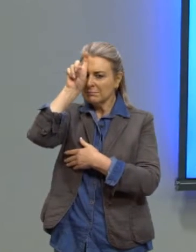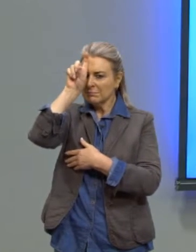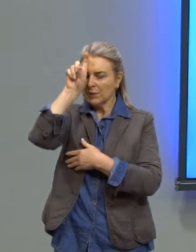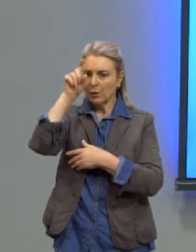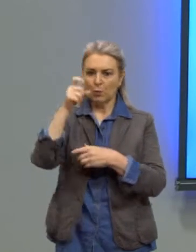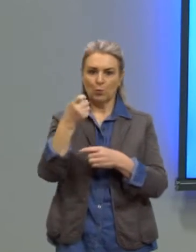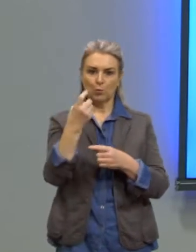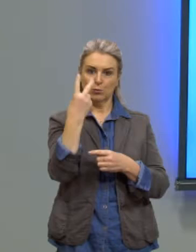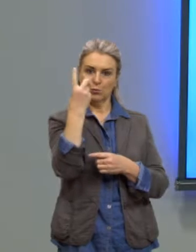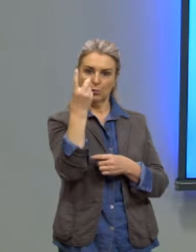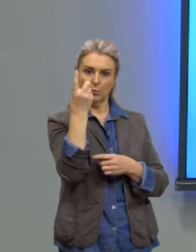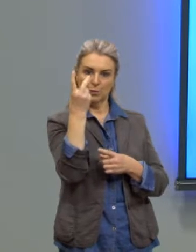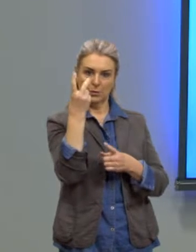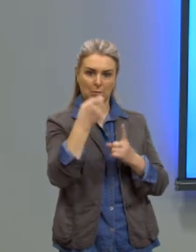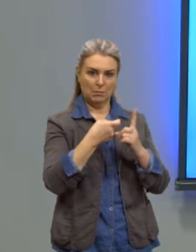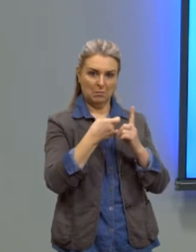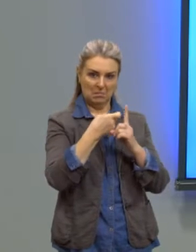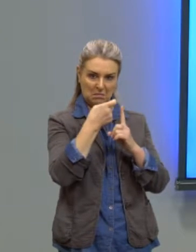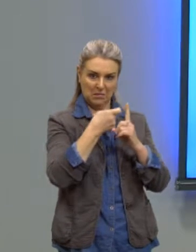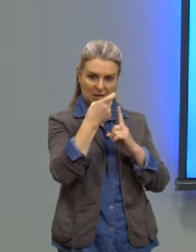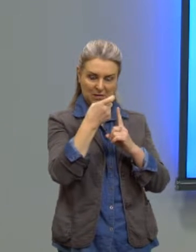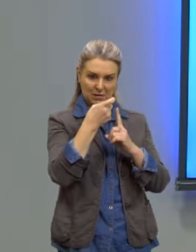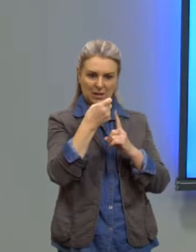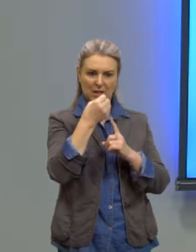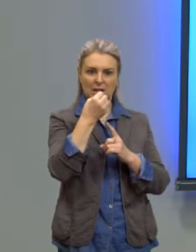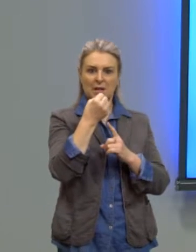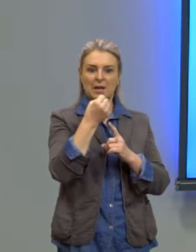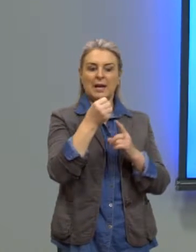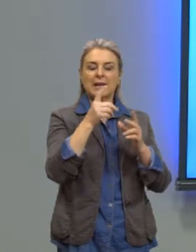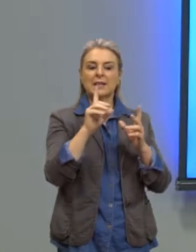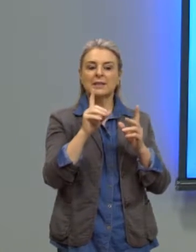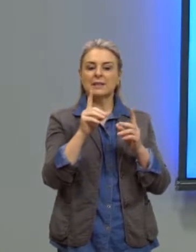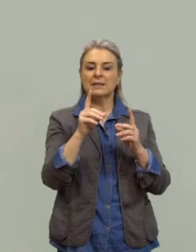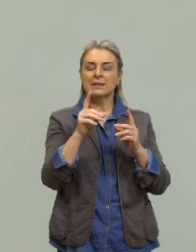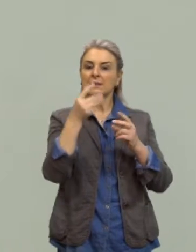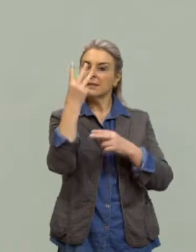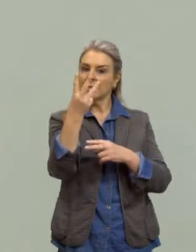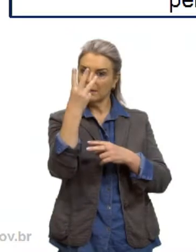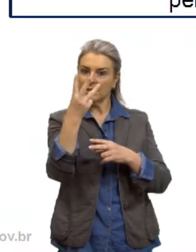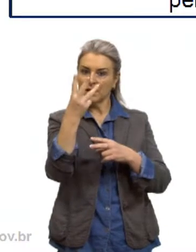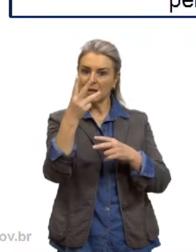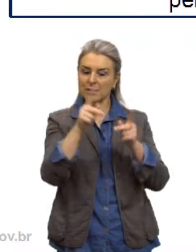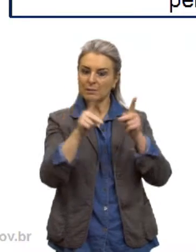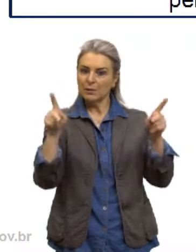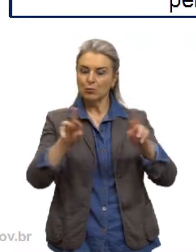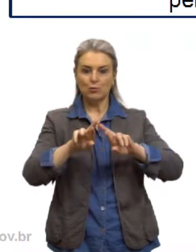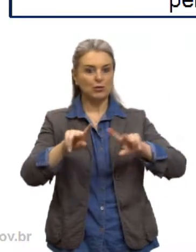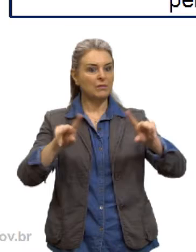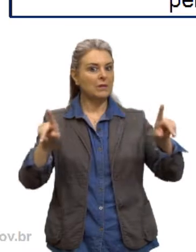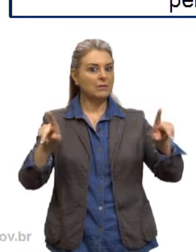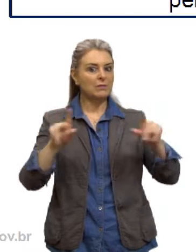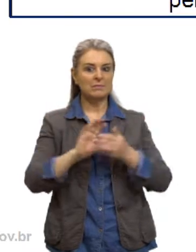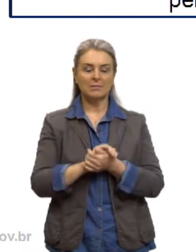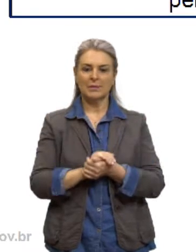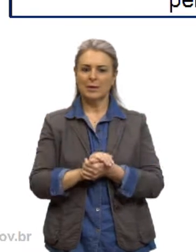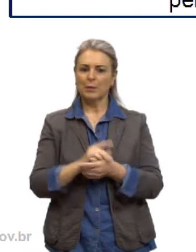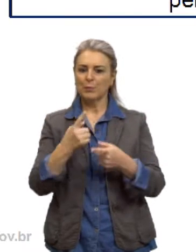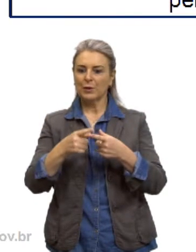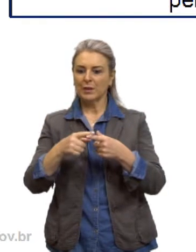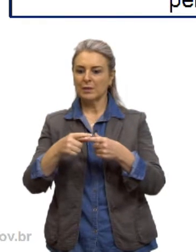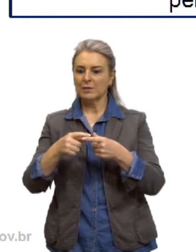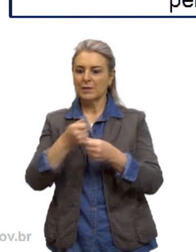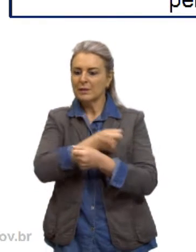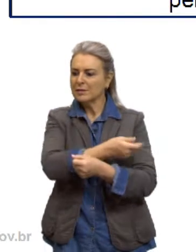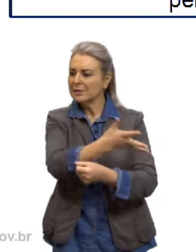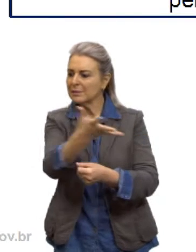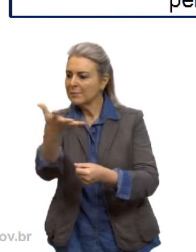12 meses em três de quatro meses, três estações de quatro meses cada uma, que era o período que eles tinham para semear,